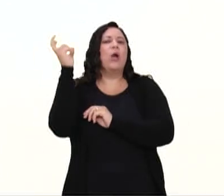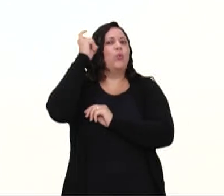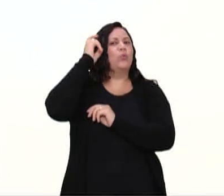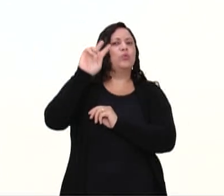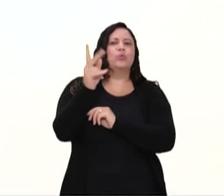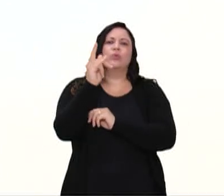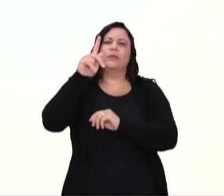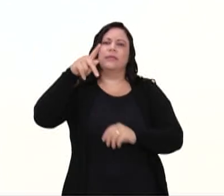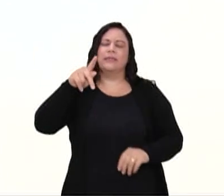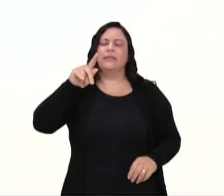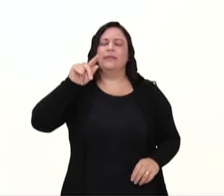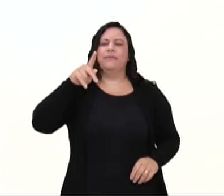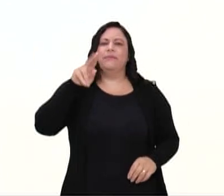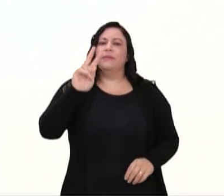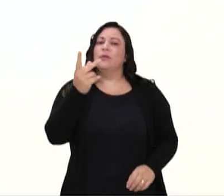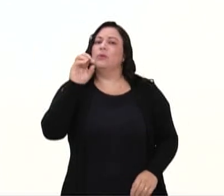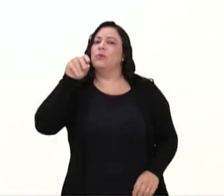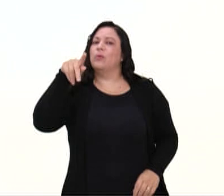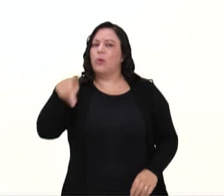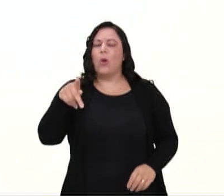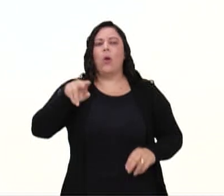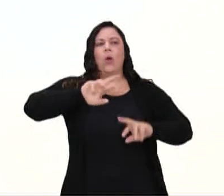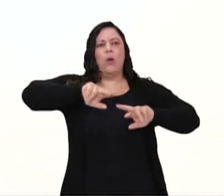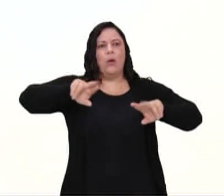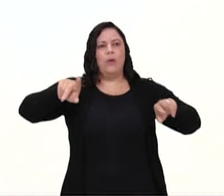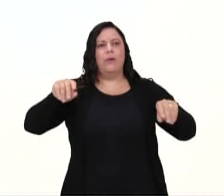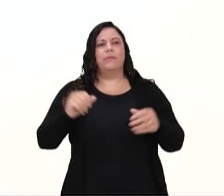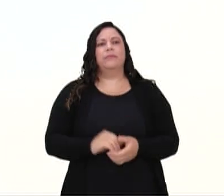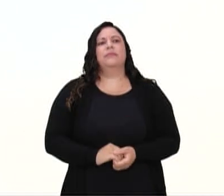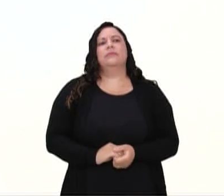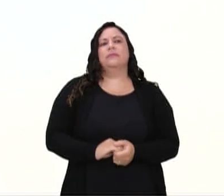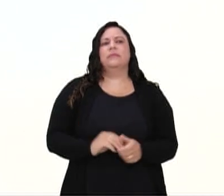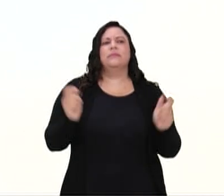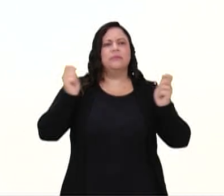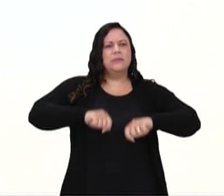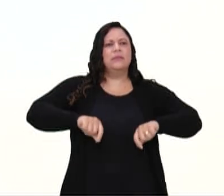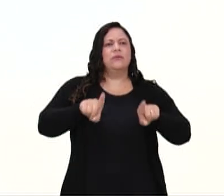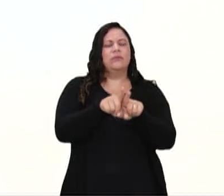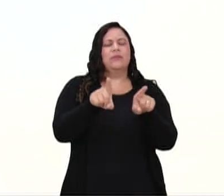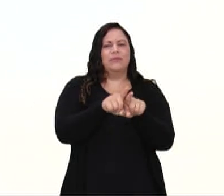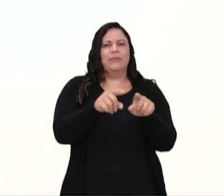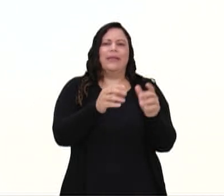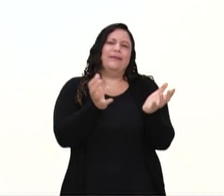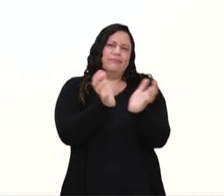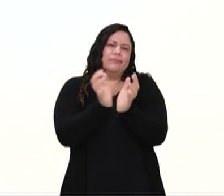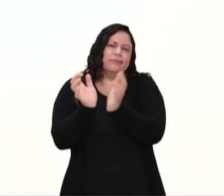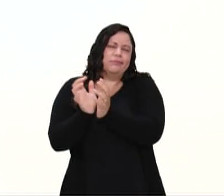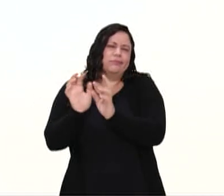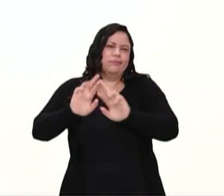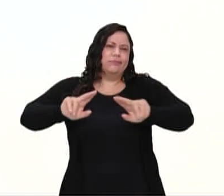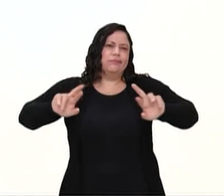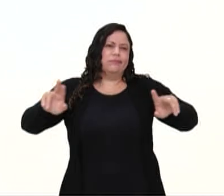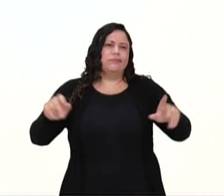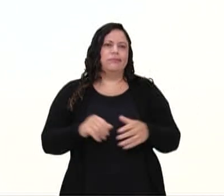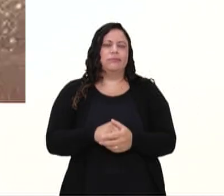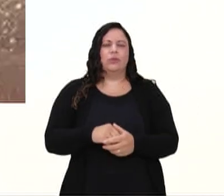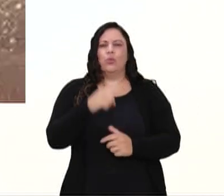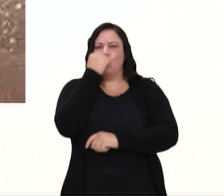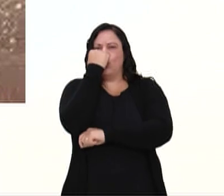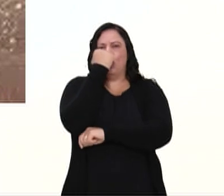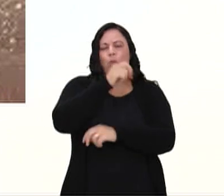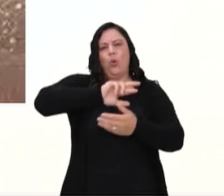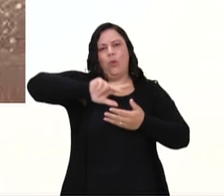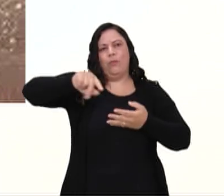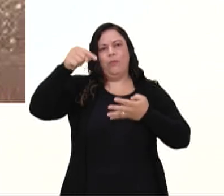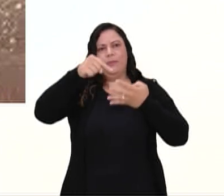o rap, o grafite, o DJs, os MCs. E são categorias do forró, o forró pé de serra, universitário e